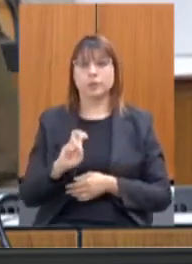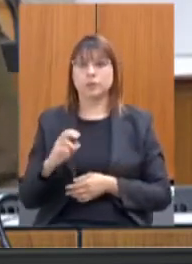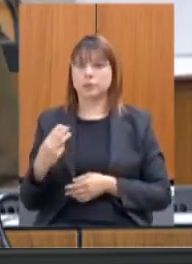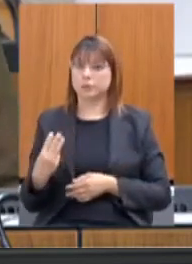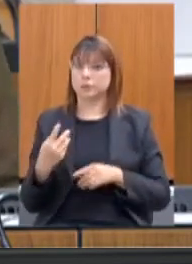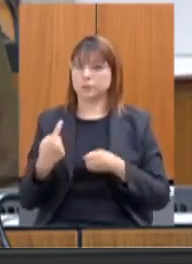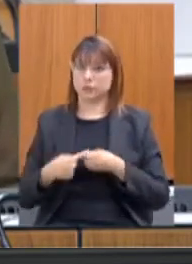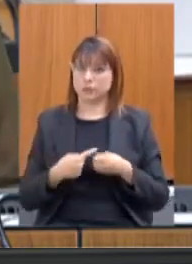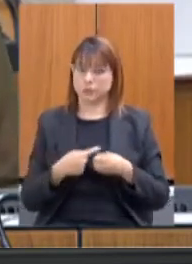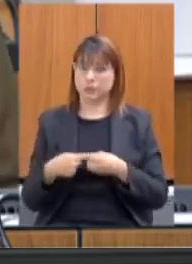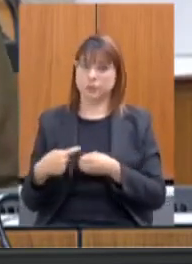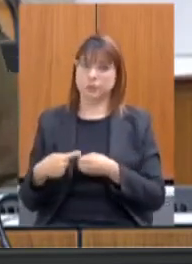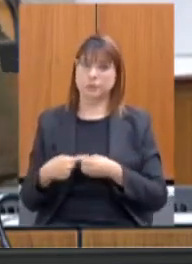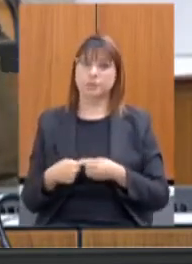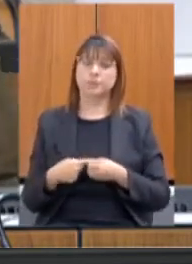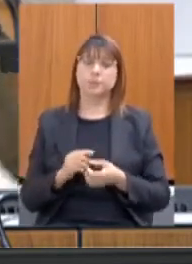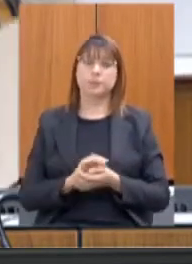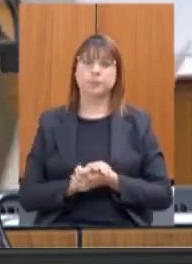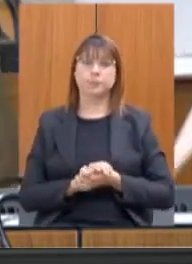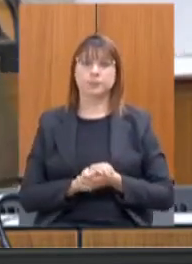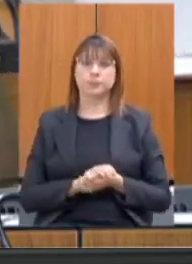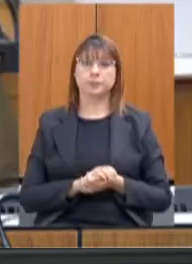municípios. Por favor.